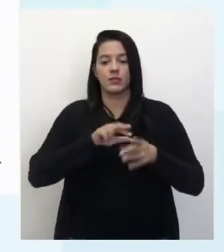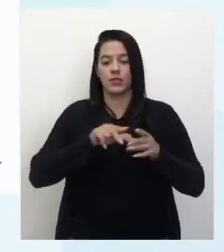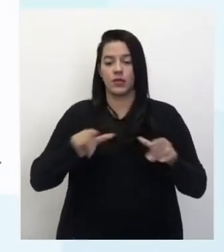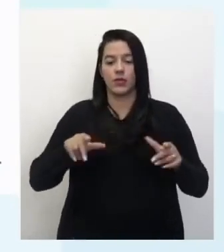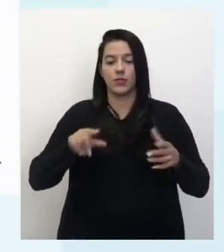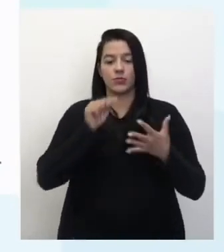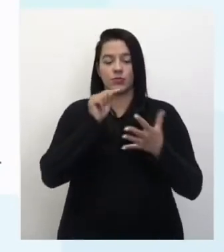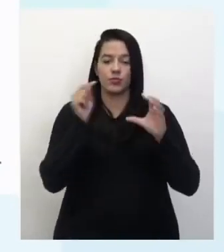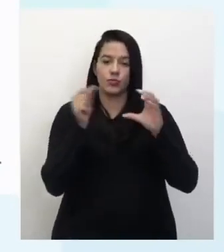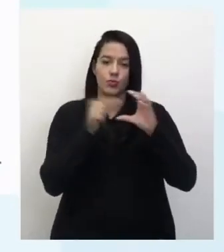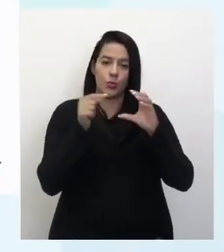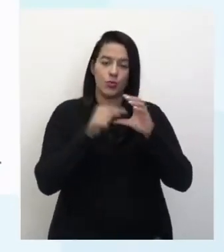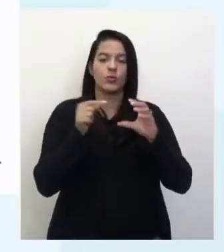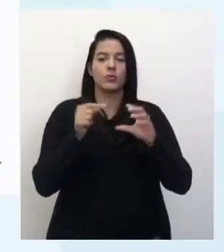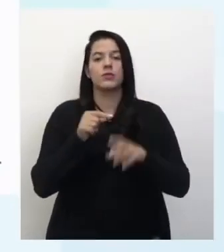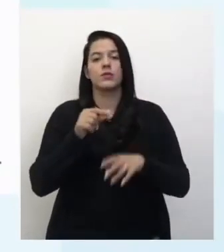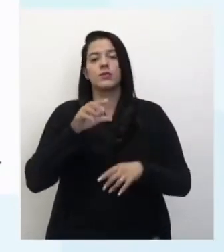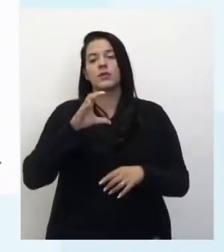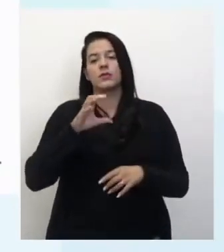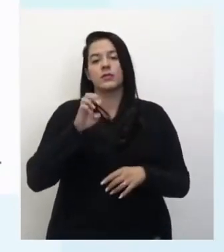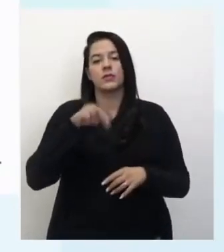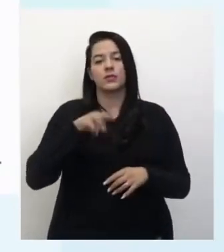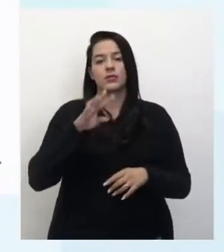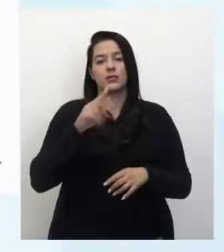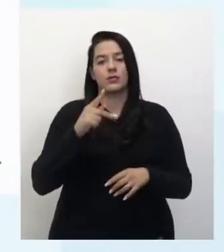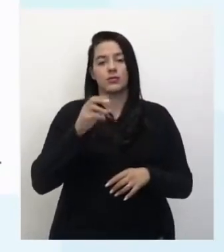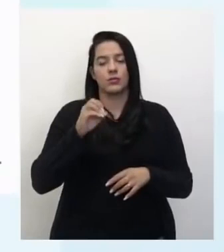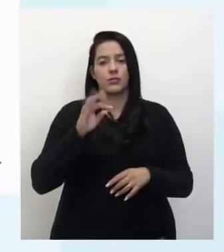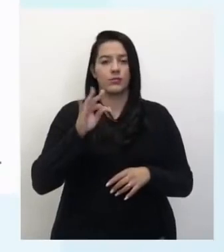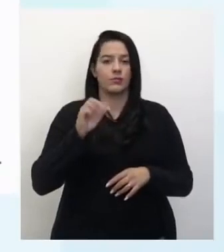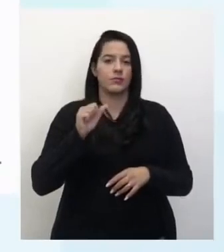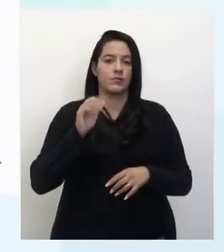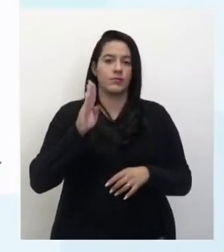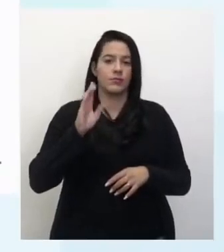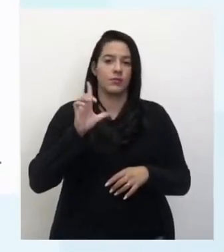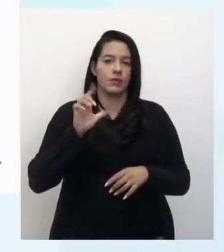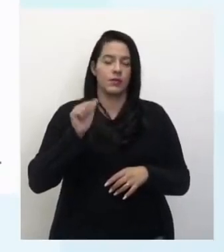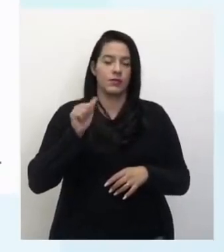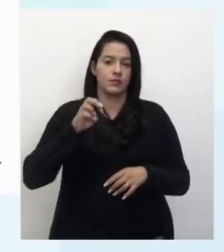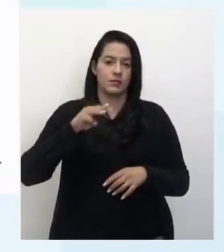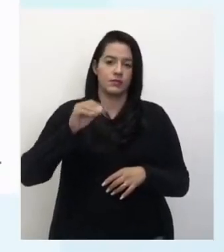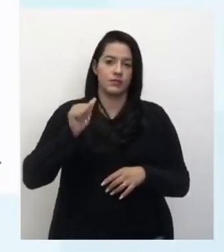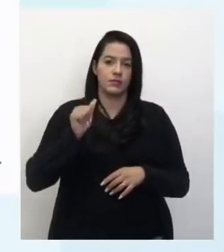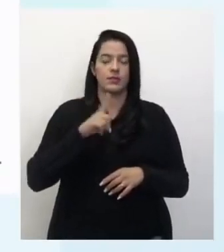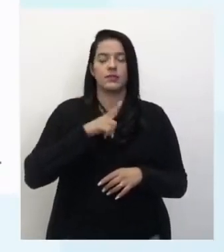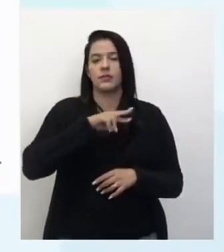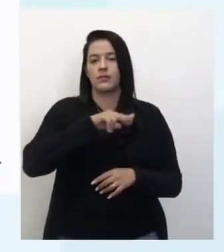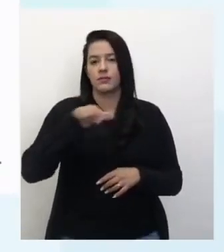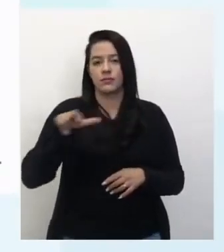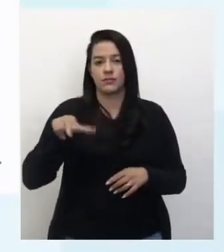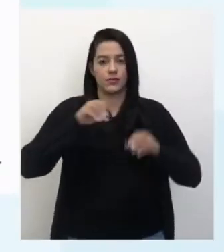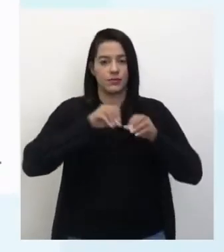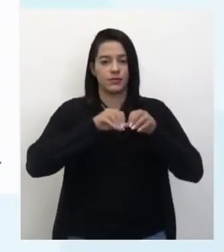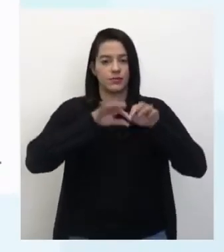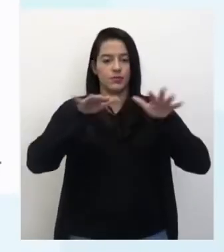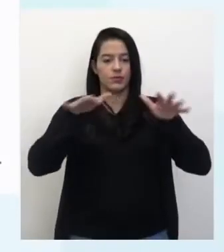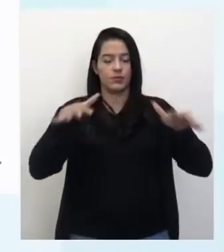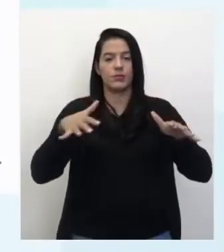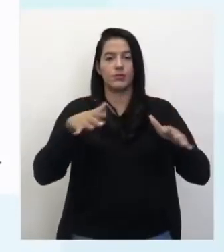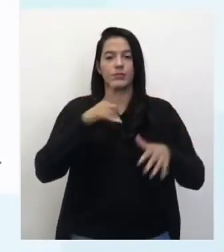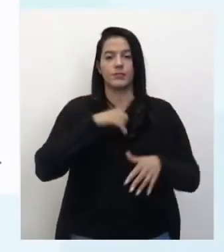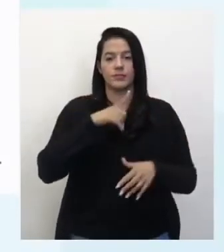e núcleo. São os três, as três partes da célula. As organelas ficam espalhadas aí no